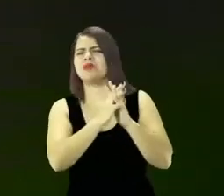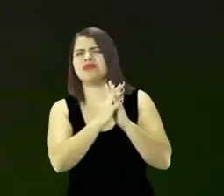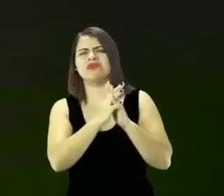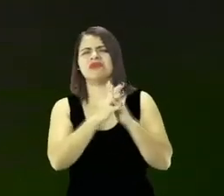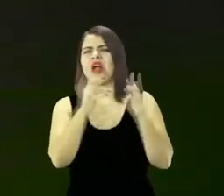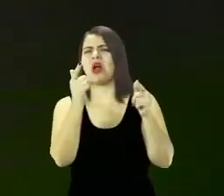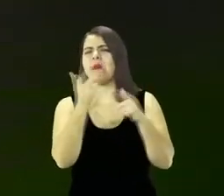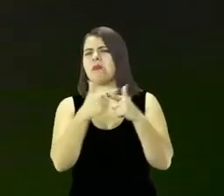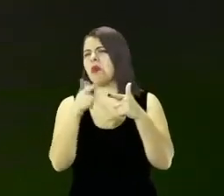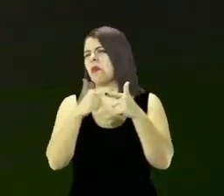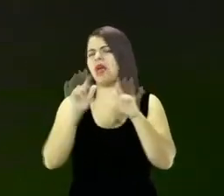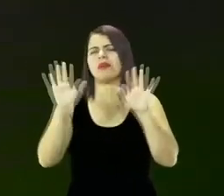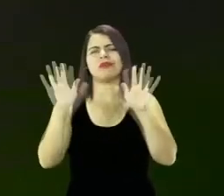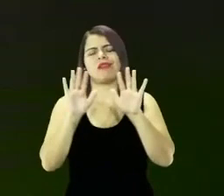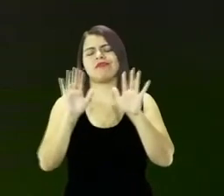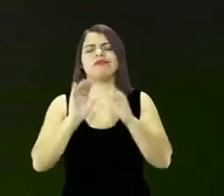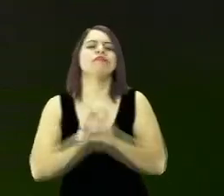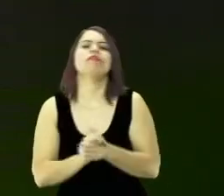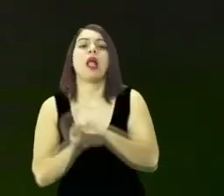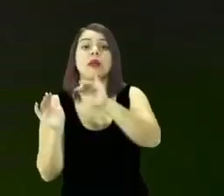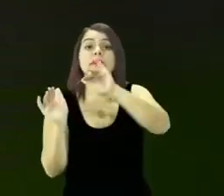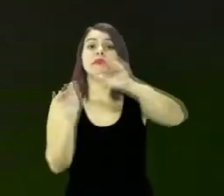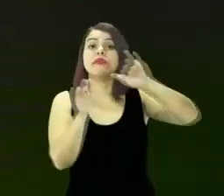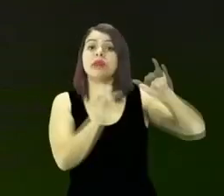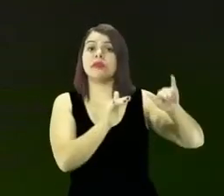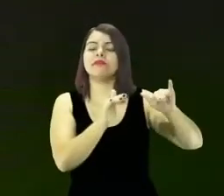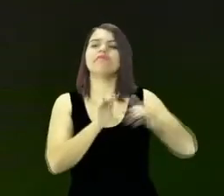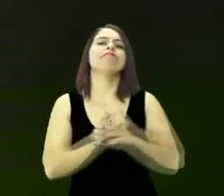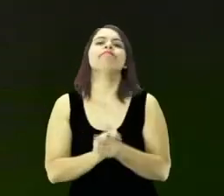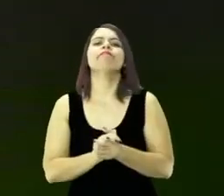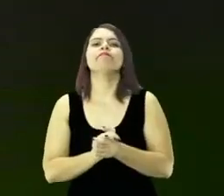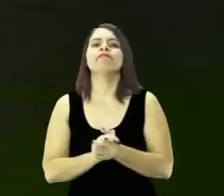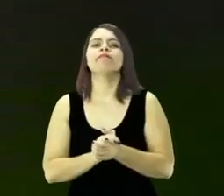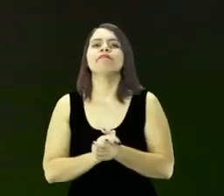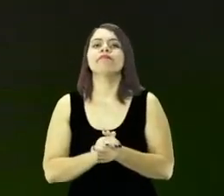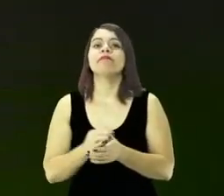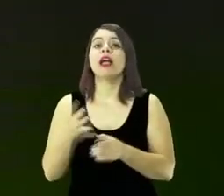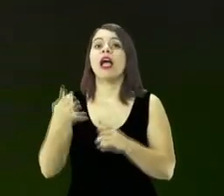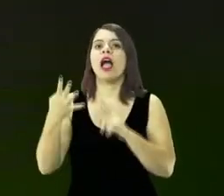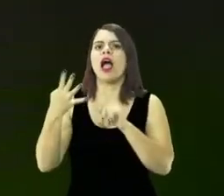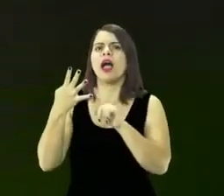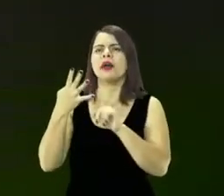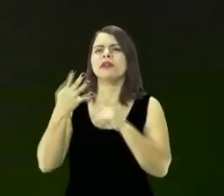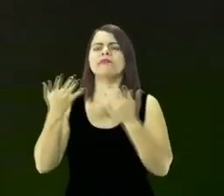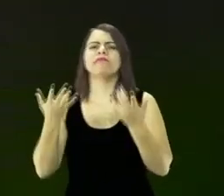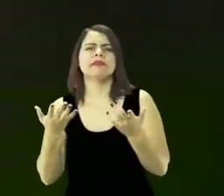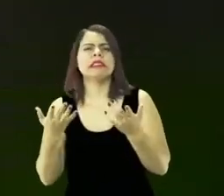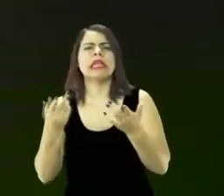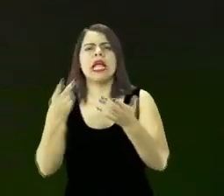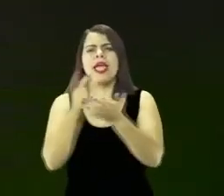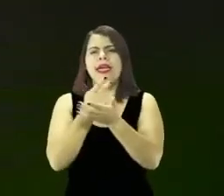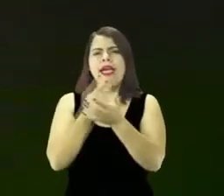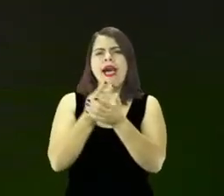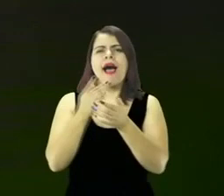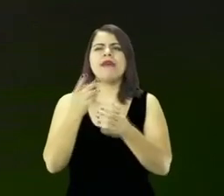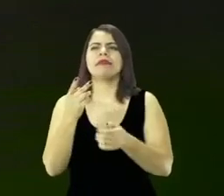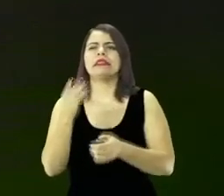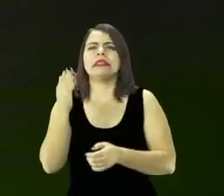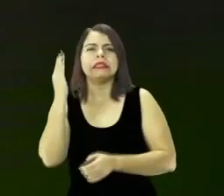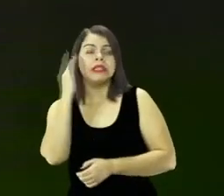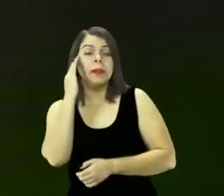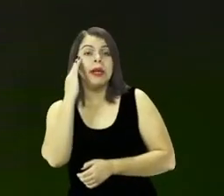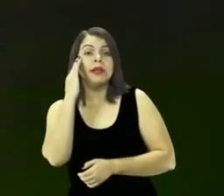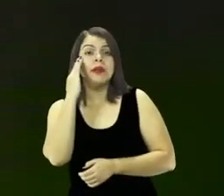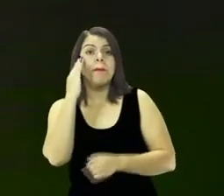vamos para o próximo ponto erra sem saber agora errar sabendo olha o que diz aqui Tiago capítulo